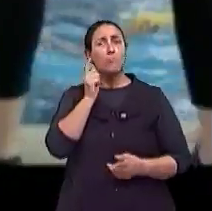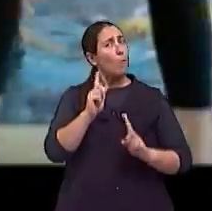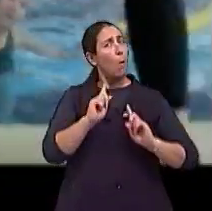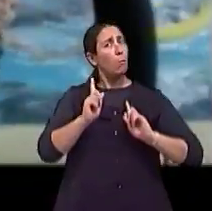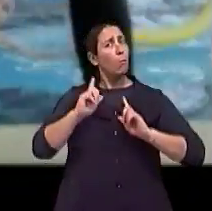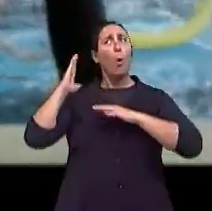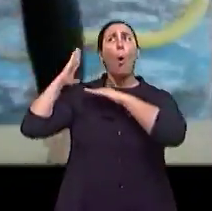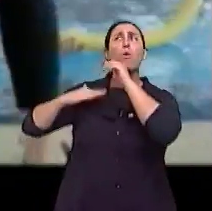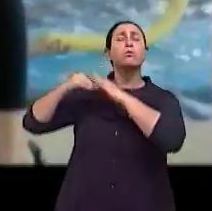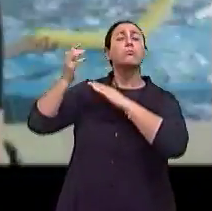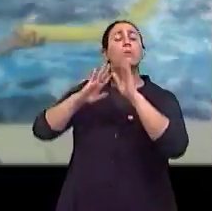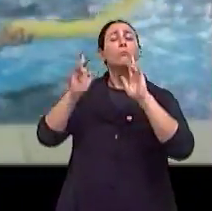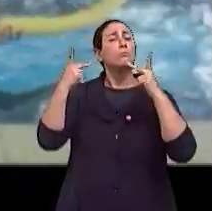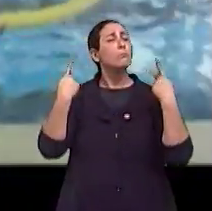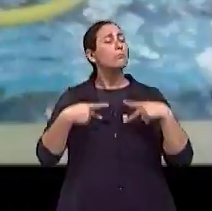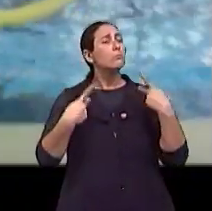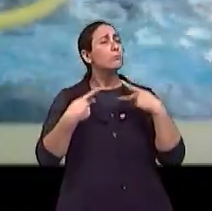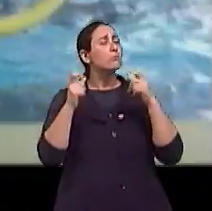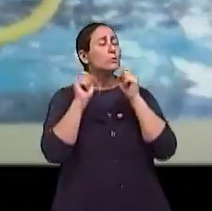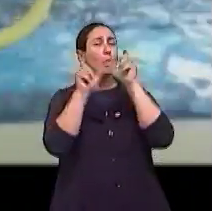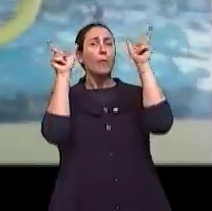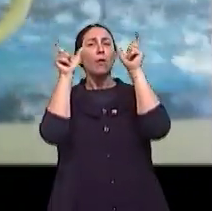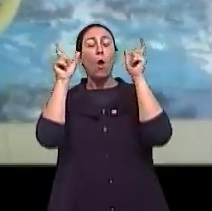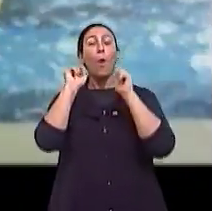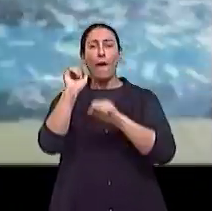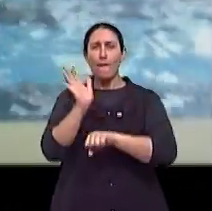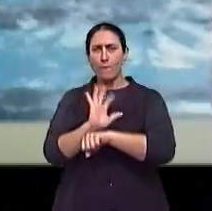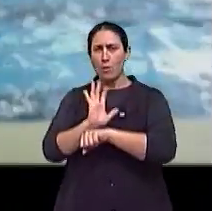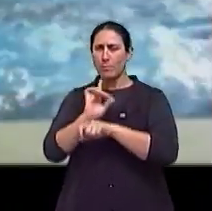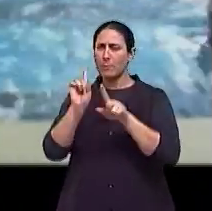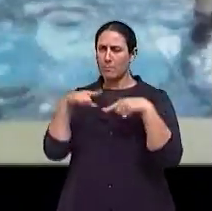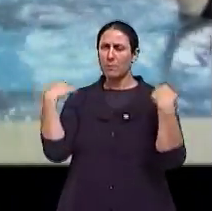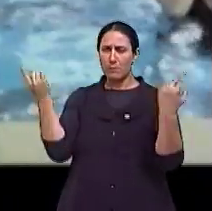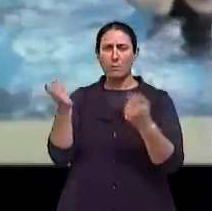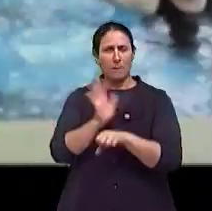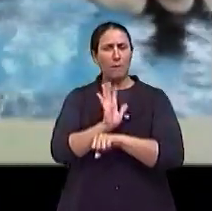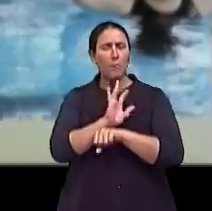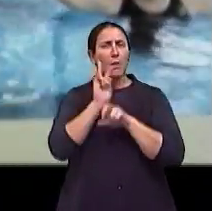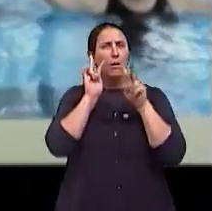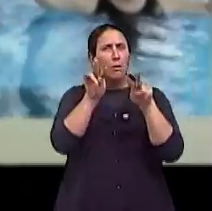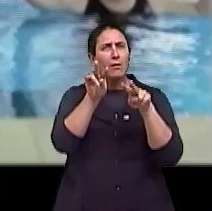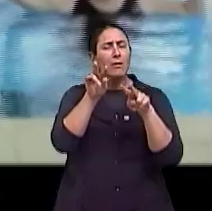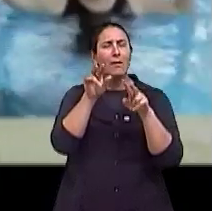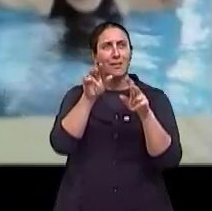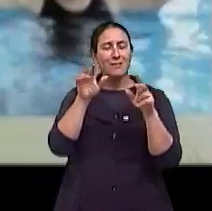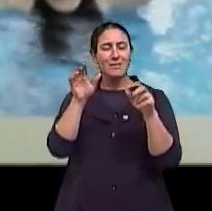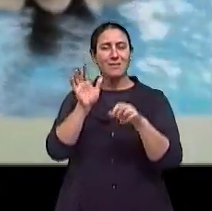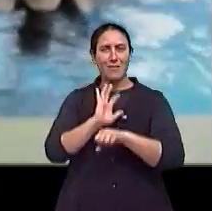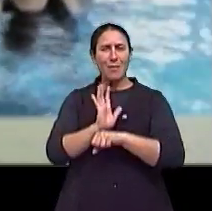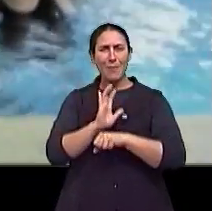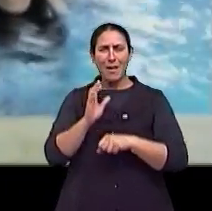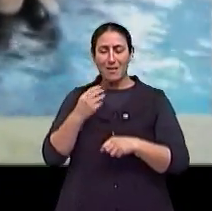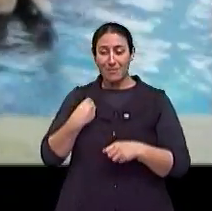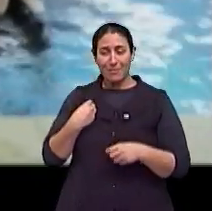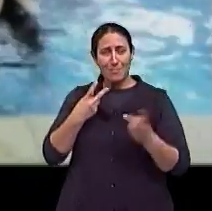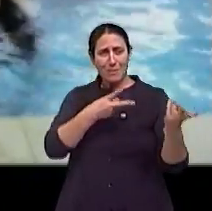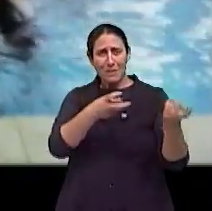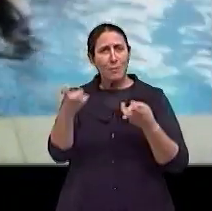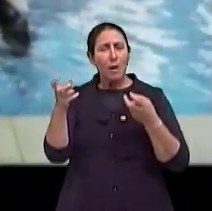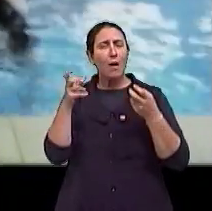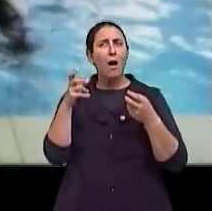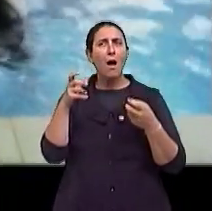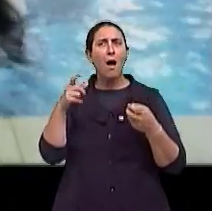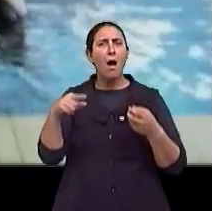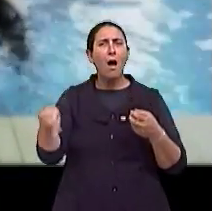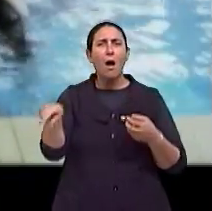construindo. Ele causa no filme, no cinema, às vezes, que a gente esteve presente nas exibições,